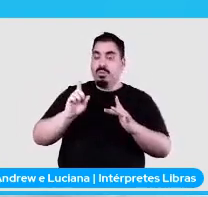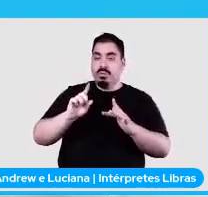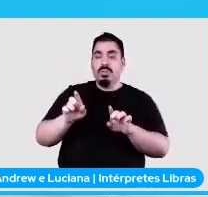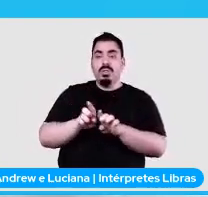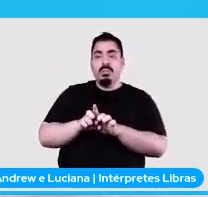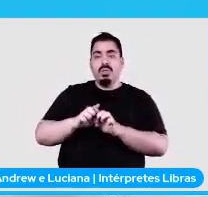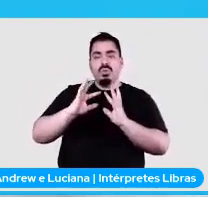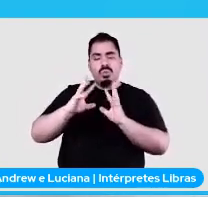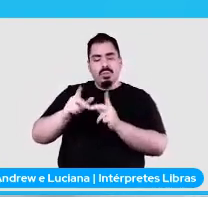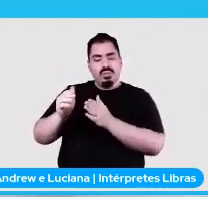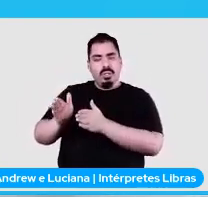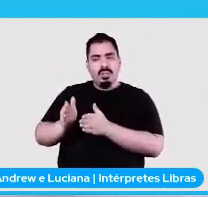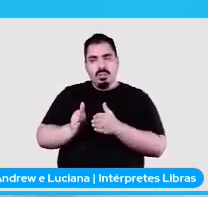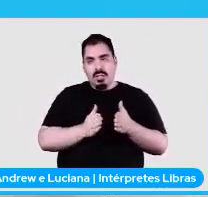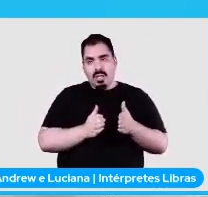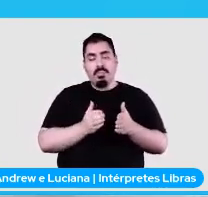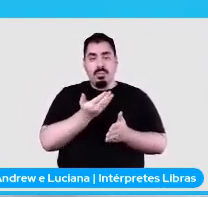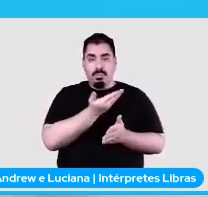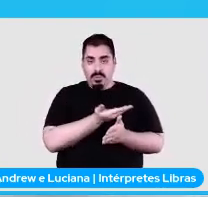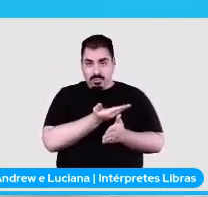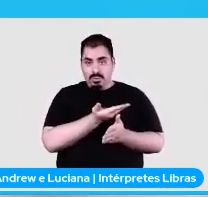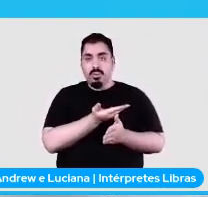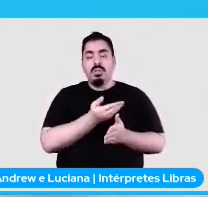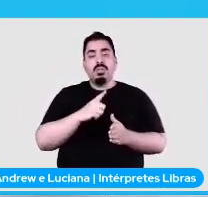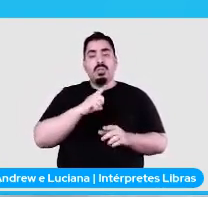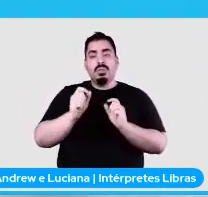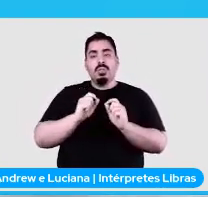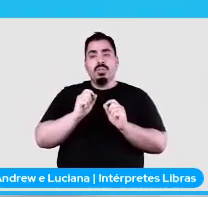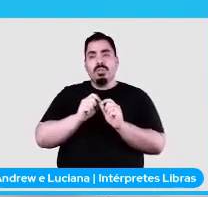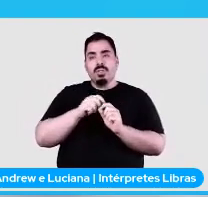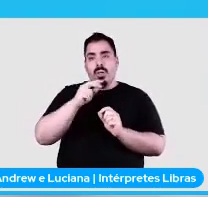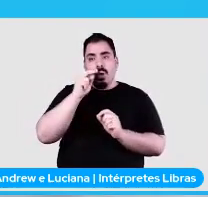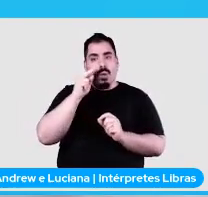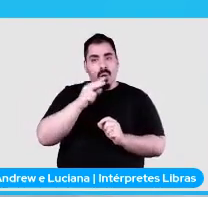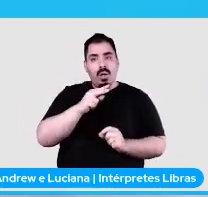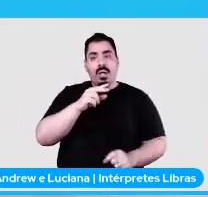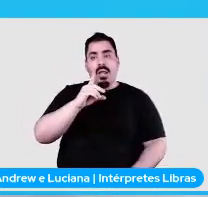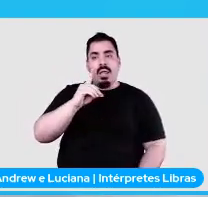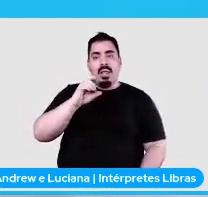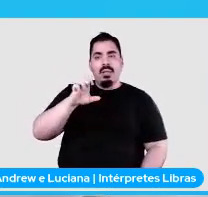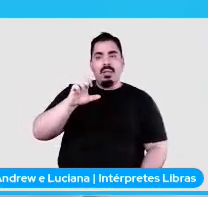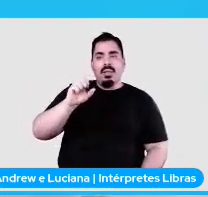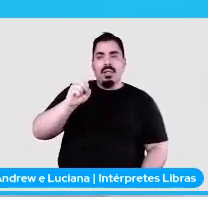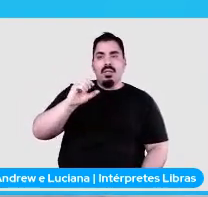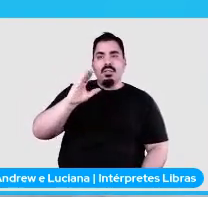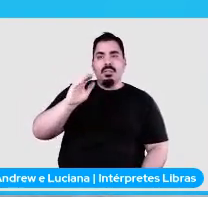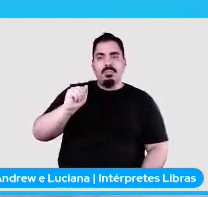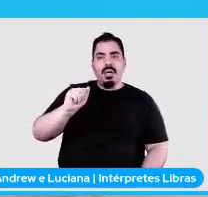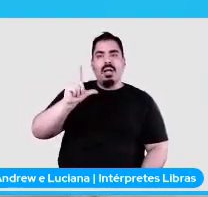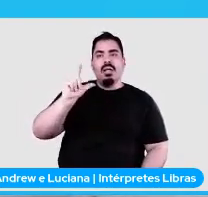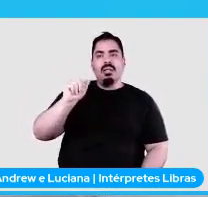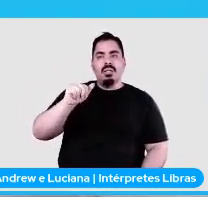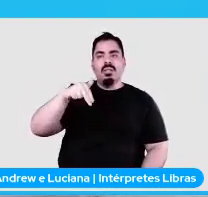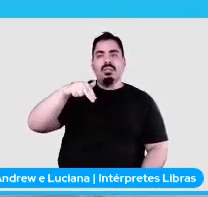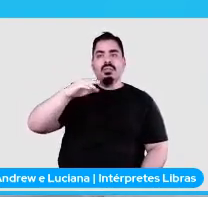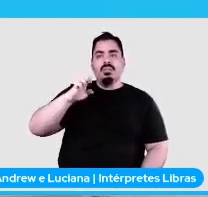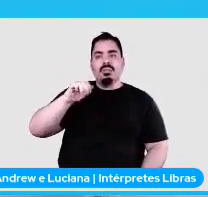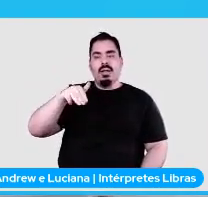que é essa parte de você lidar com desbalanceamento, né? O desbalanceamento nada mais é de quando a gente tem dados